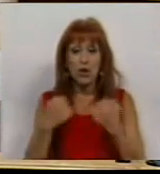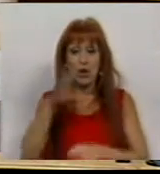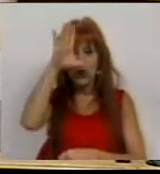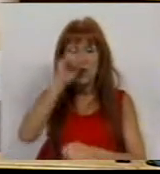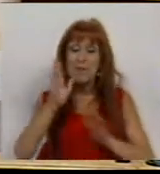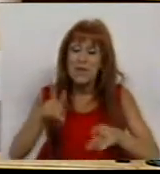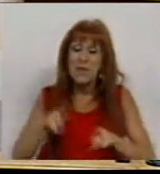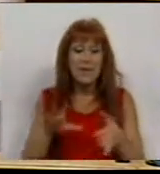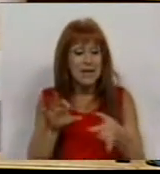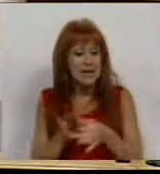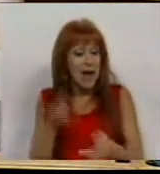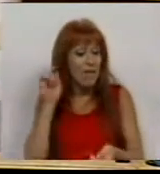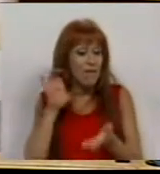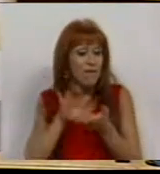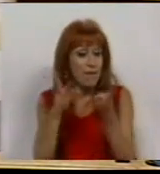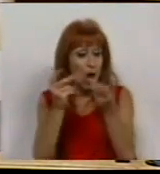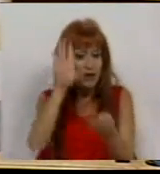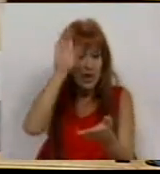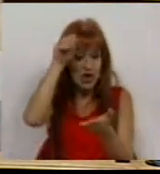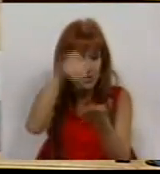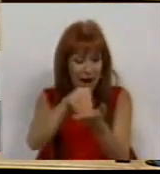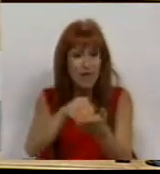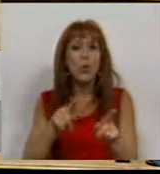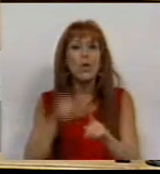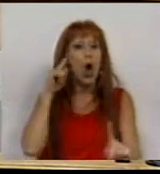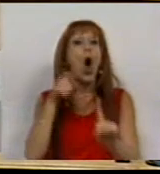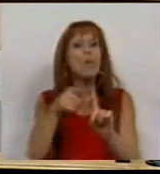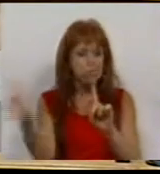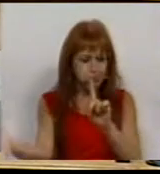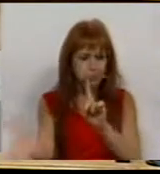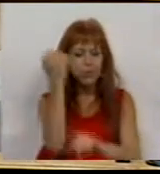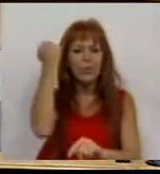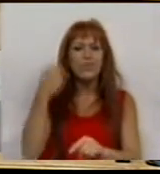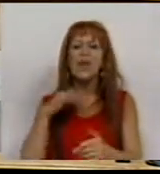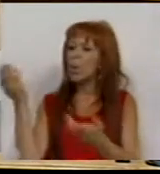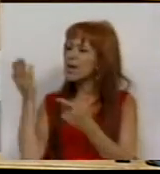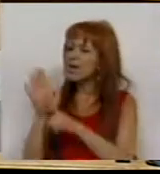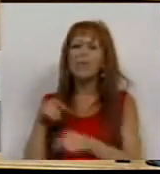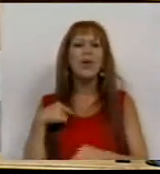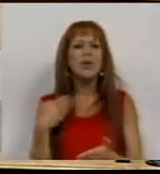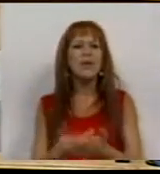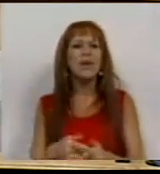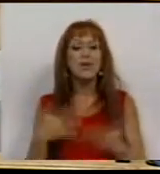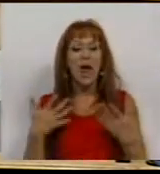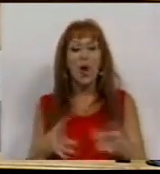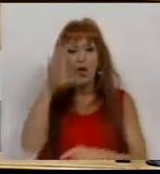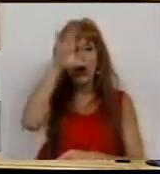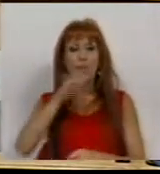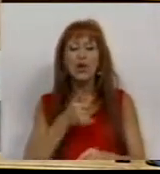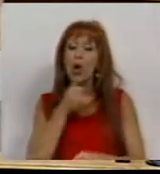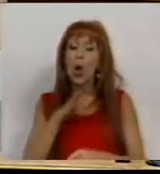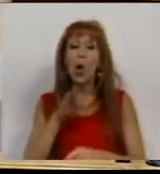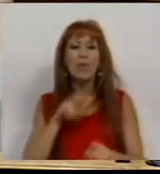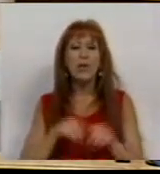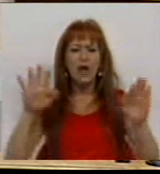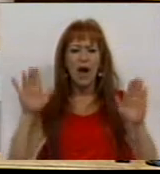devem fazer corresponder verbas em Orçamento de Estado para que tais objetivos se concretizem. E damos um exemplo concreto. O atual Governo optou